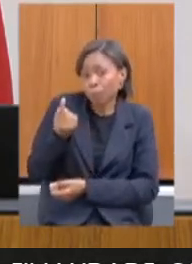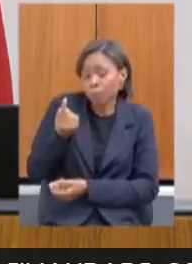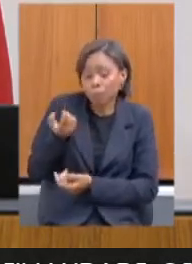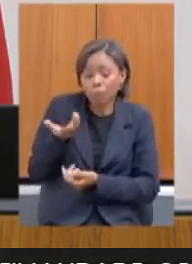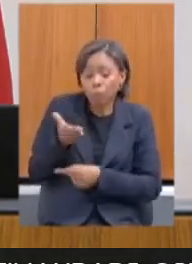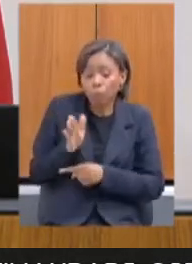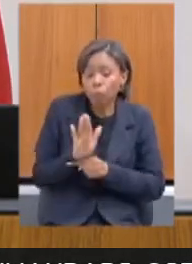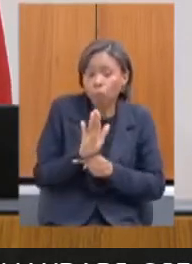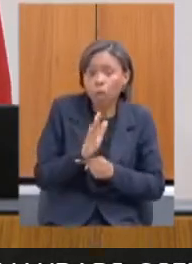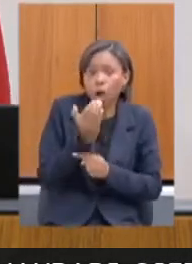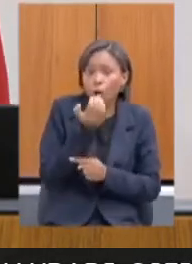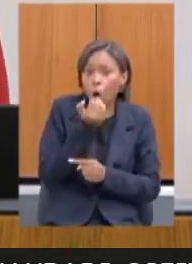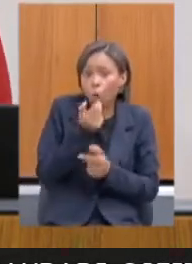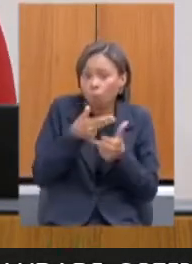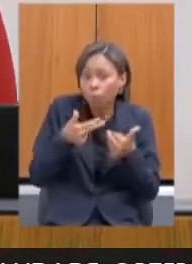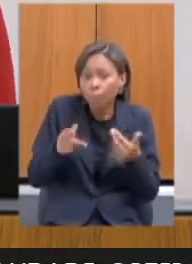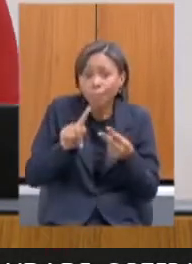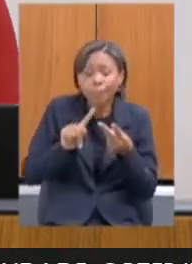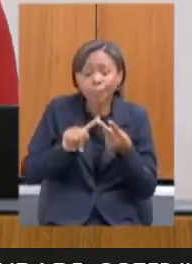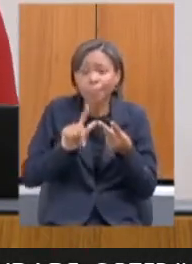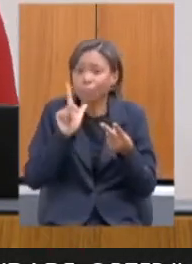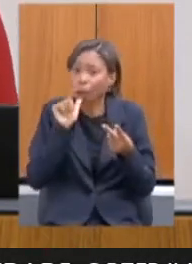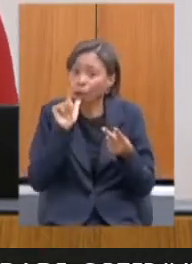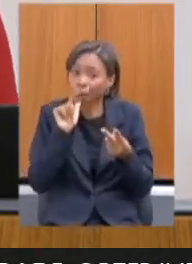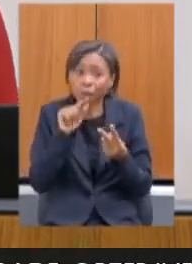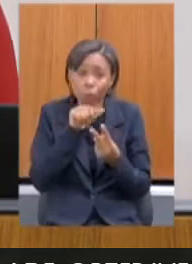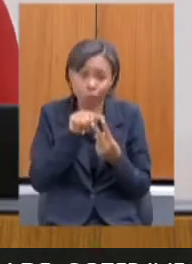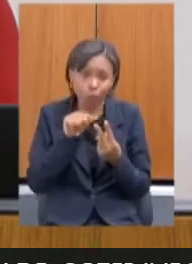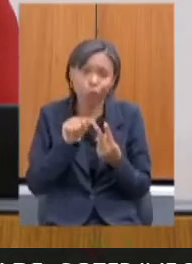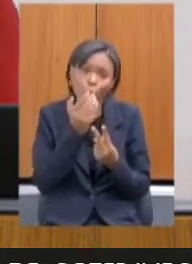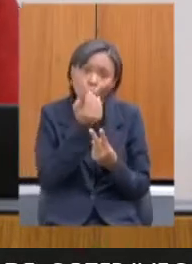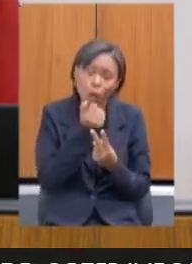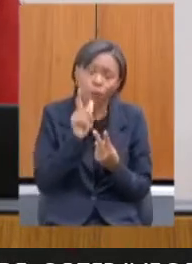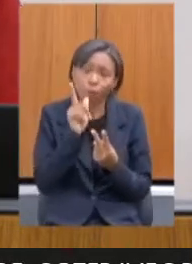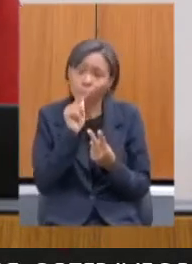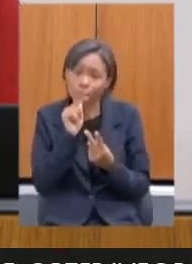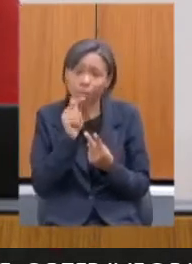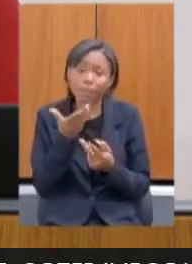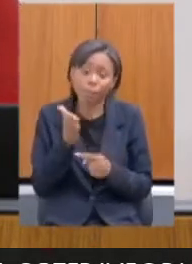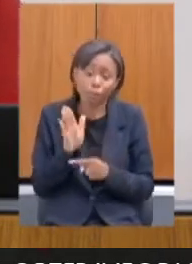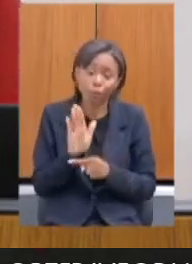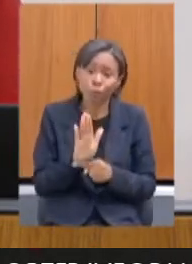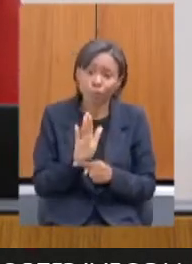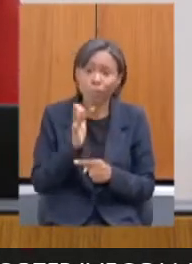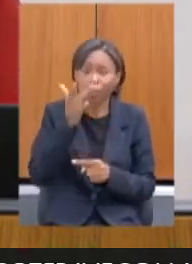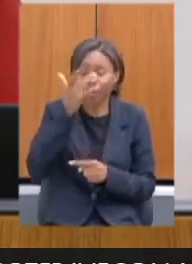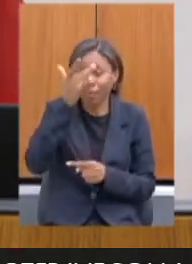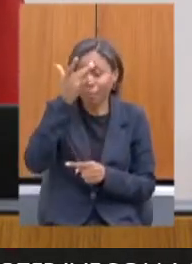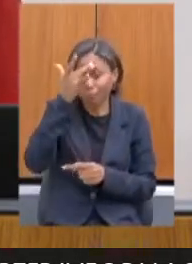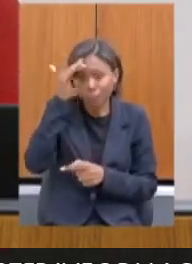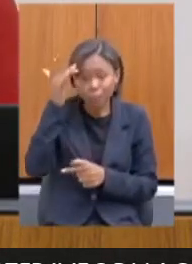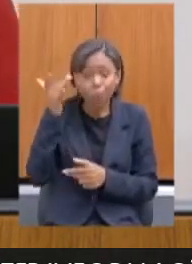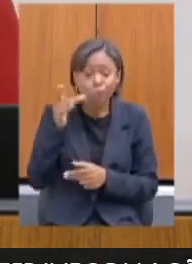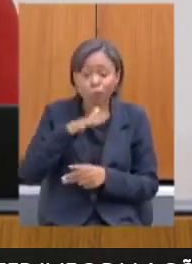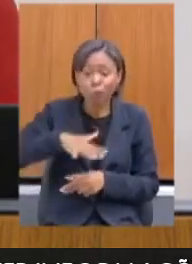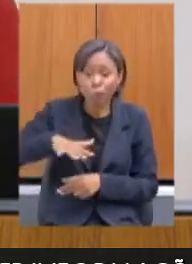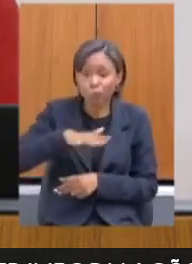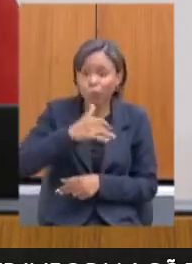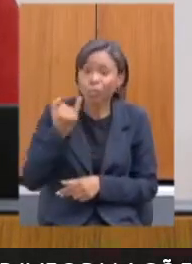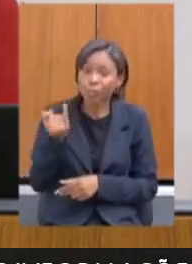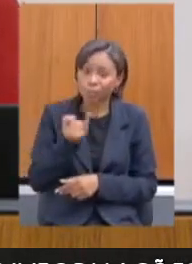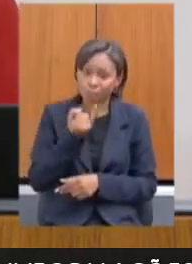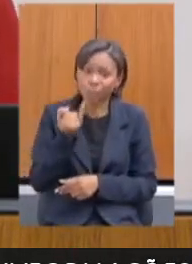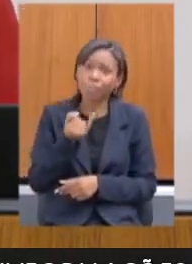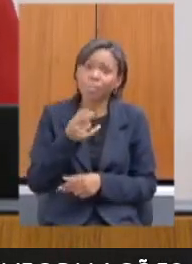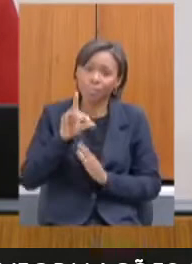segurança alimentar e água como dois elementos importantes na garantia dos direitos humanos, entendendo que todos indígenas, povos